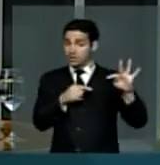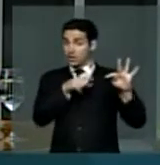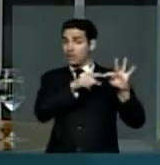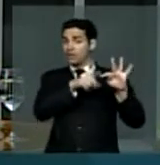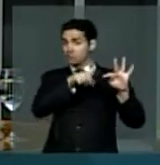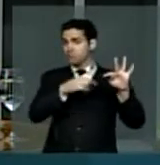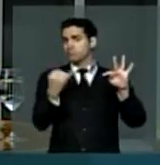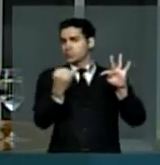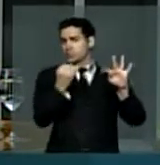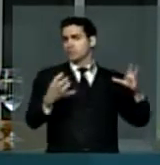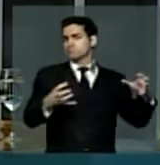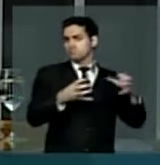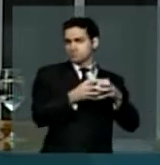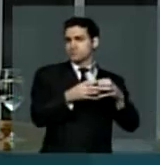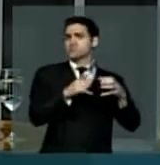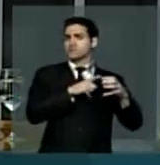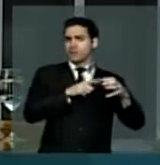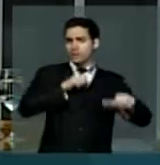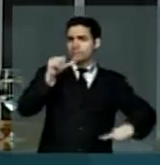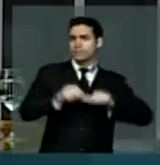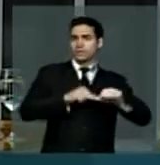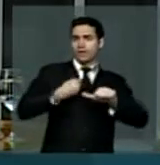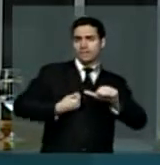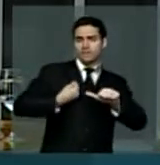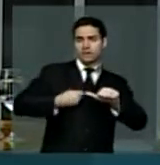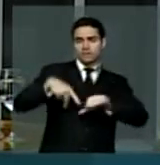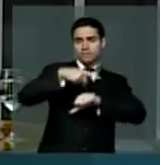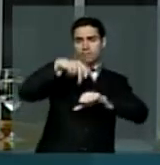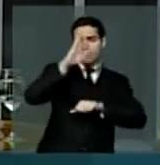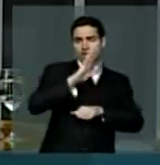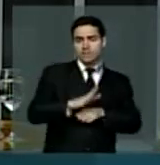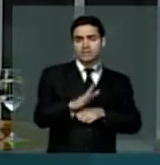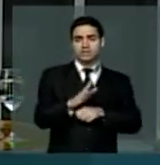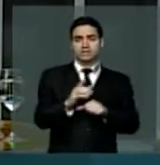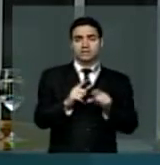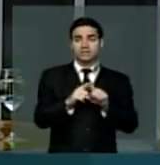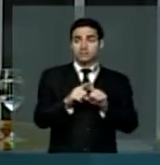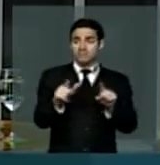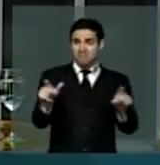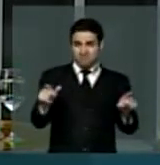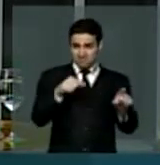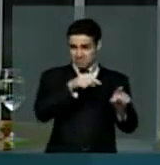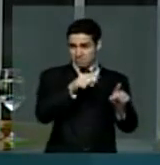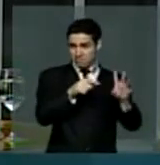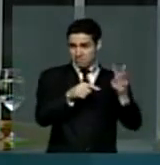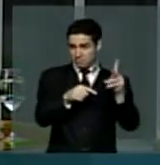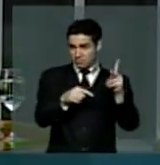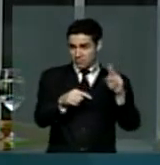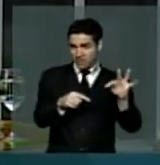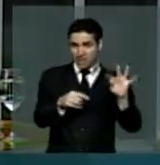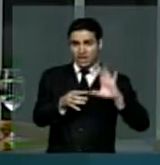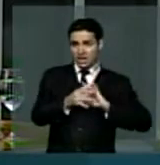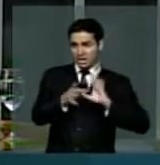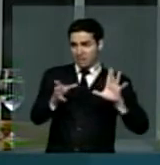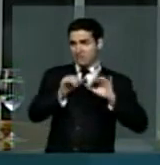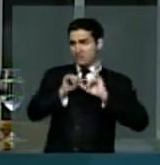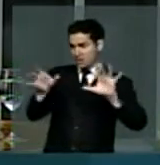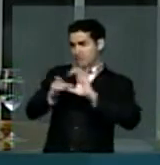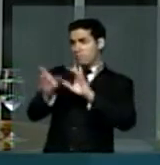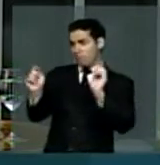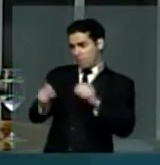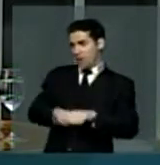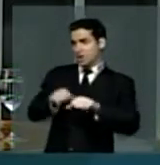coletivo que faz grandes mudanças no país, não dá salvo conduto a ninguém, porque a ética